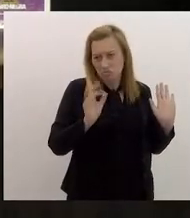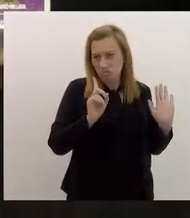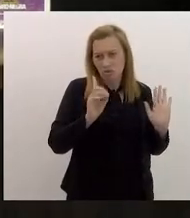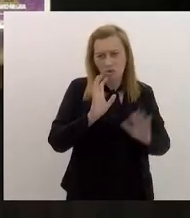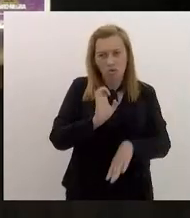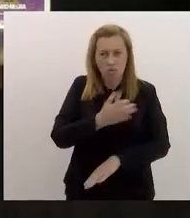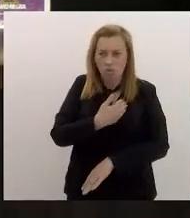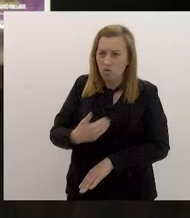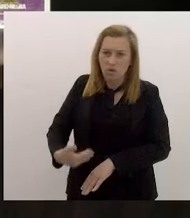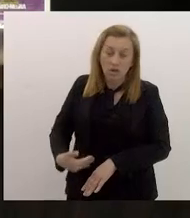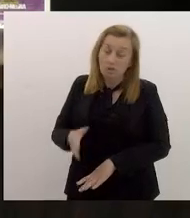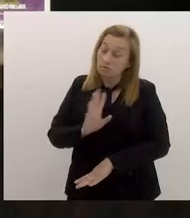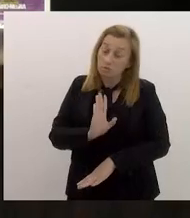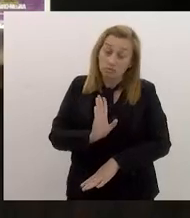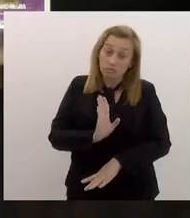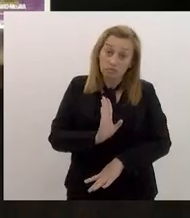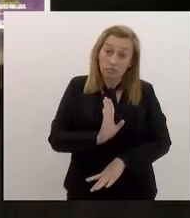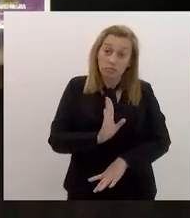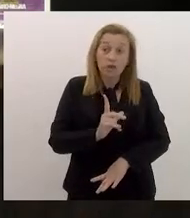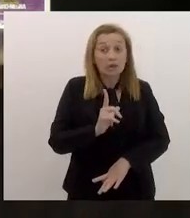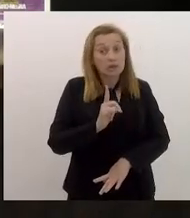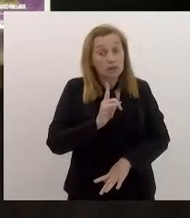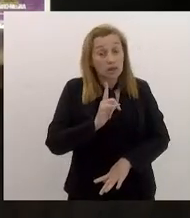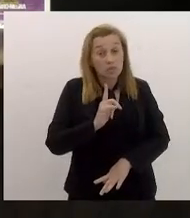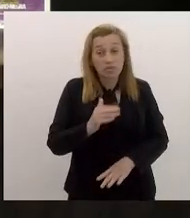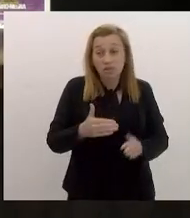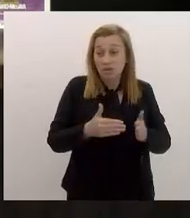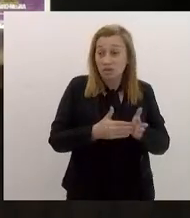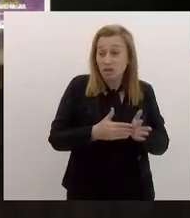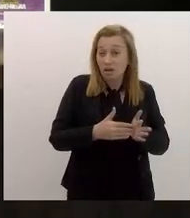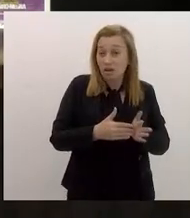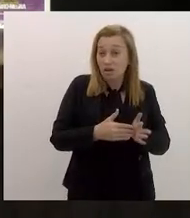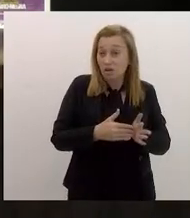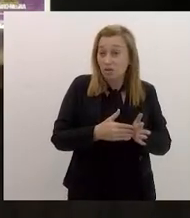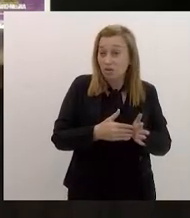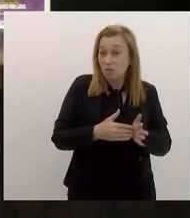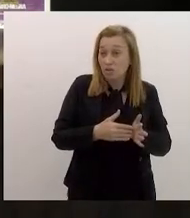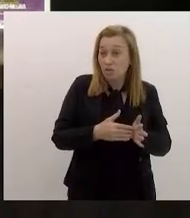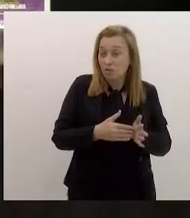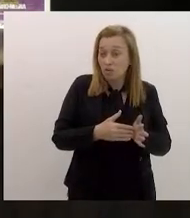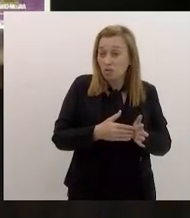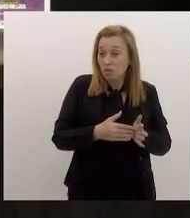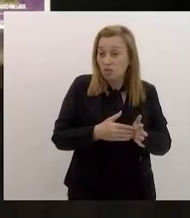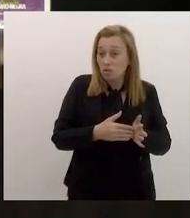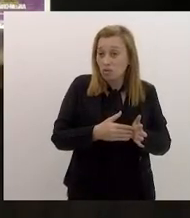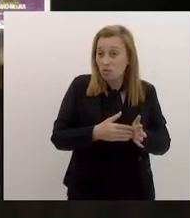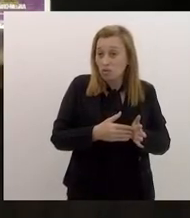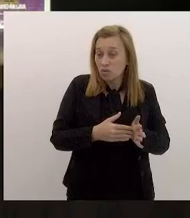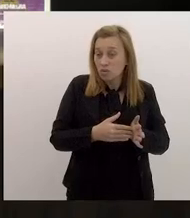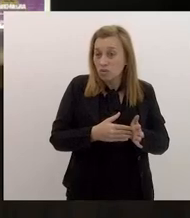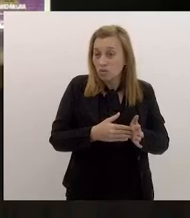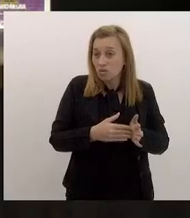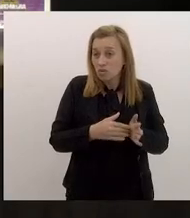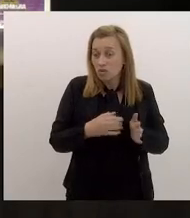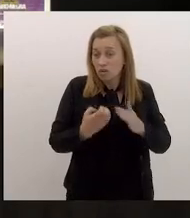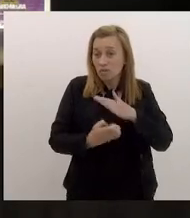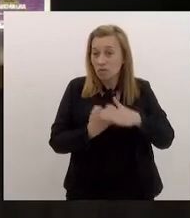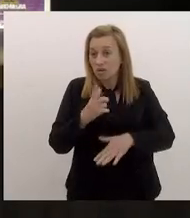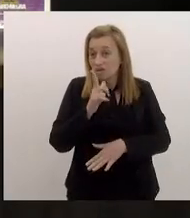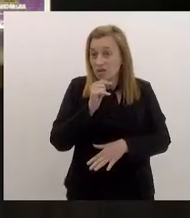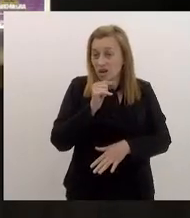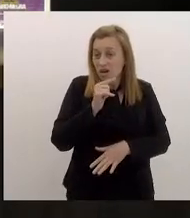É o jornalista. Nós temos até o momento fora a CEDAI uma alta,